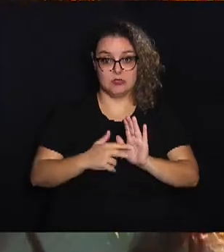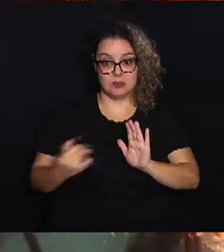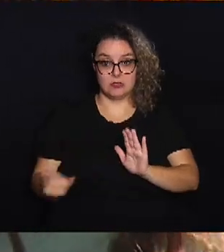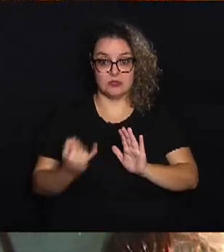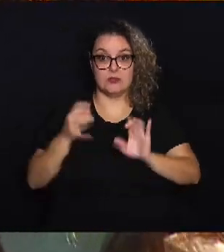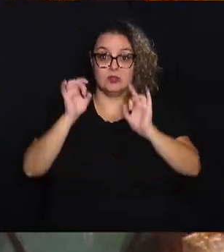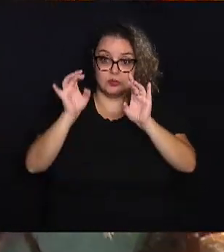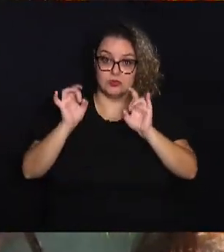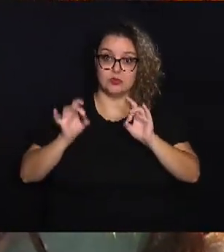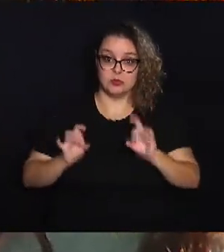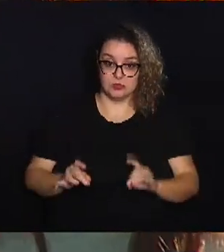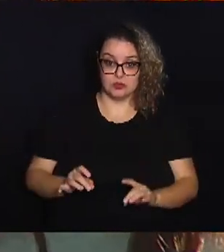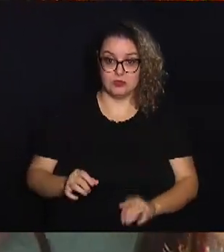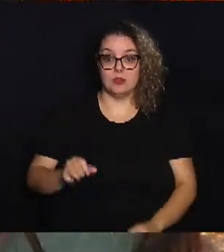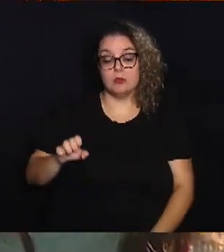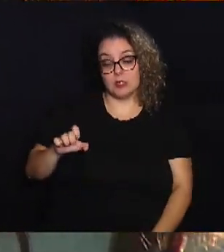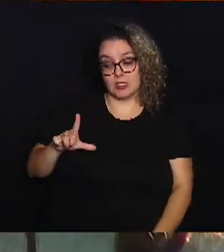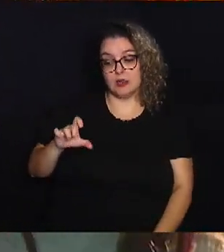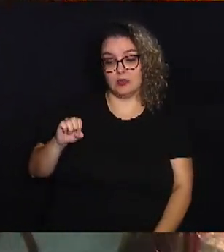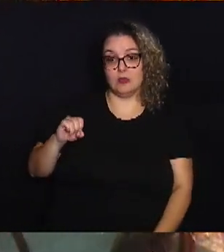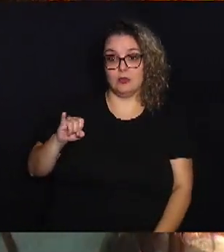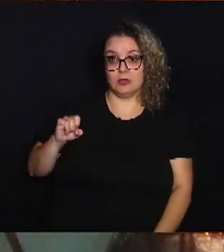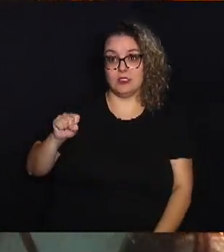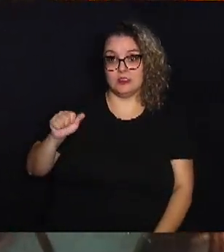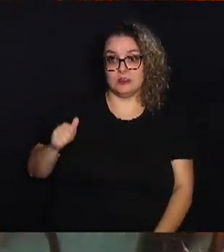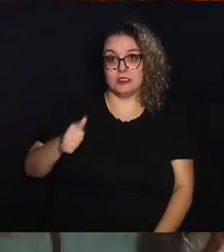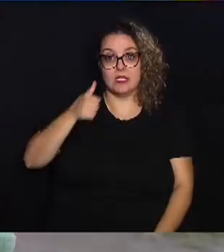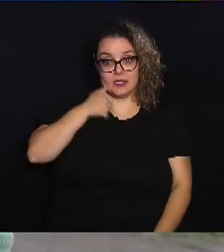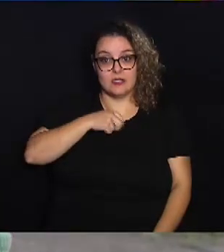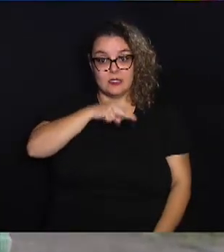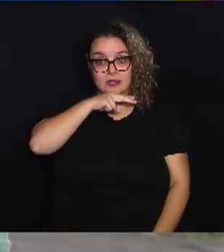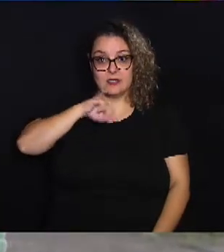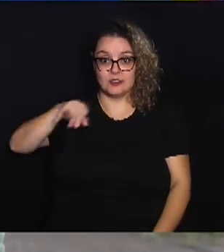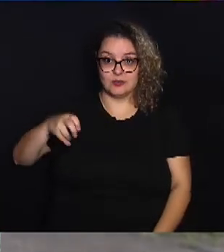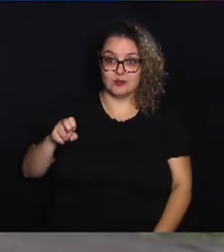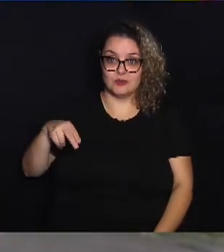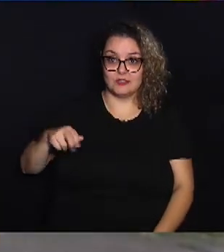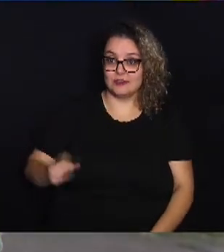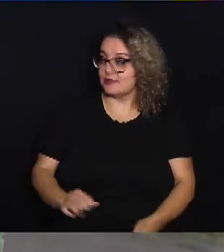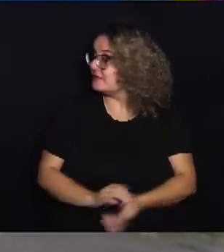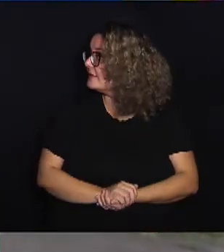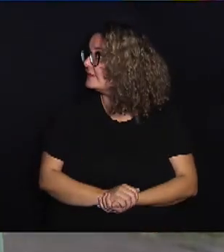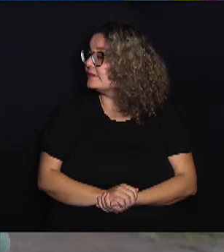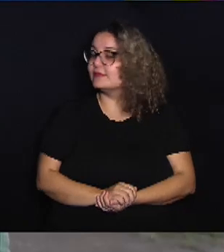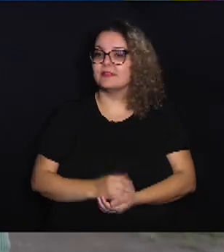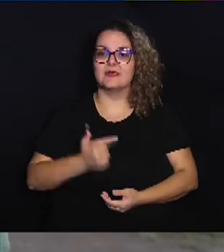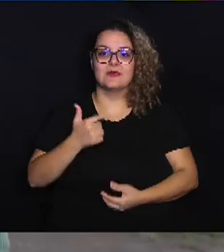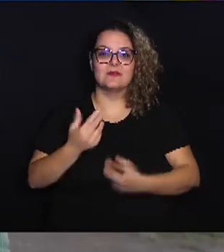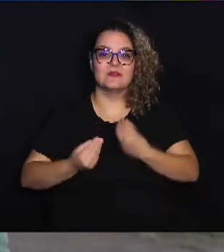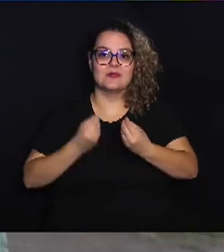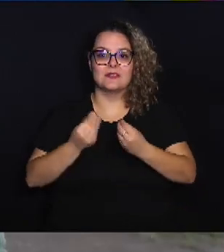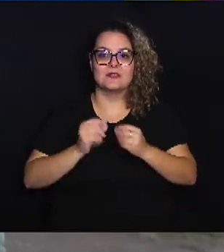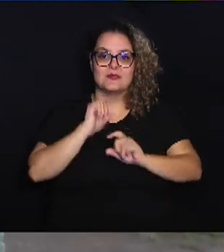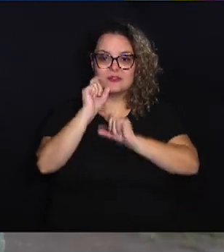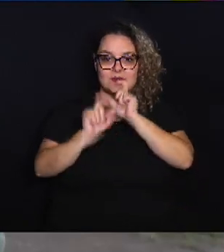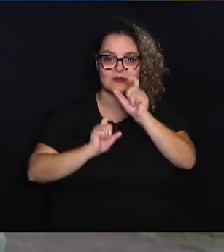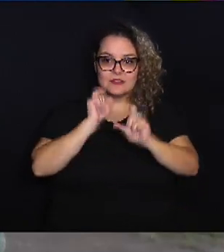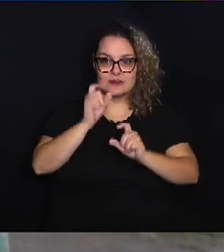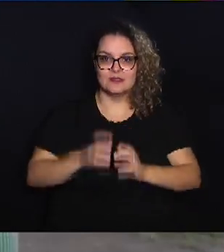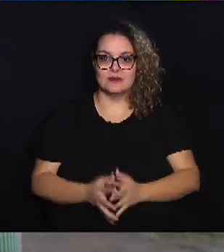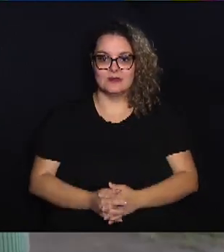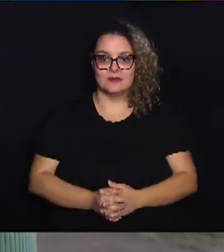especialmente para a Eloísa, neta de Jona, Júlia. Eu não tenho muito como colocar em palavras, mas